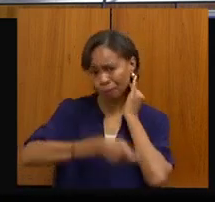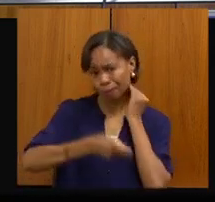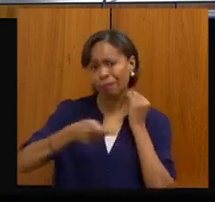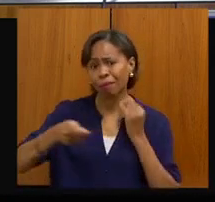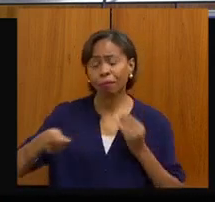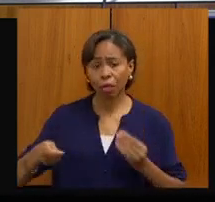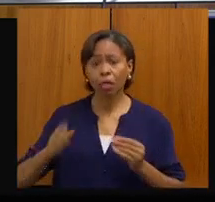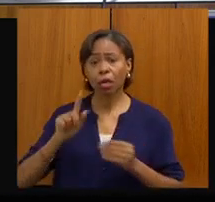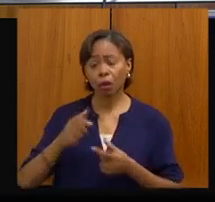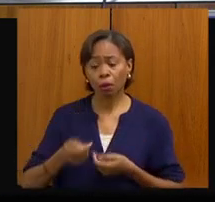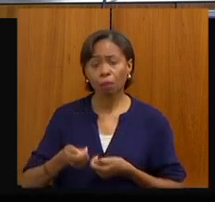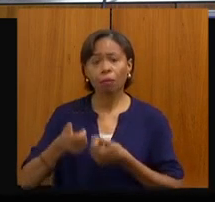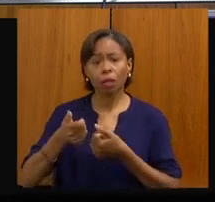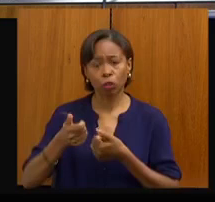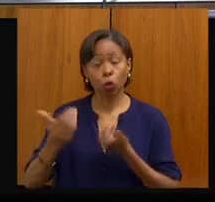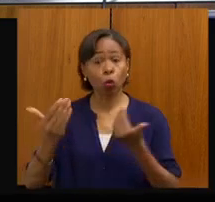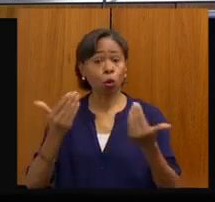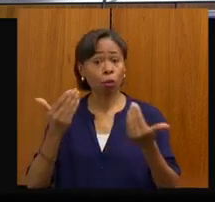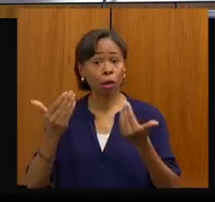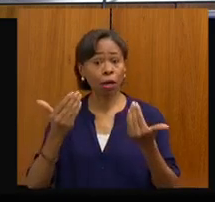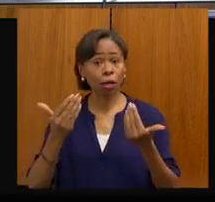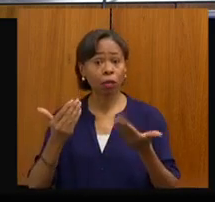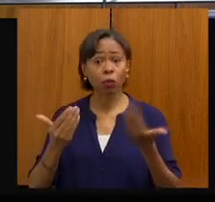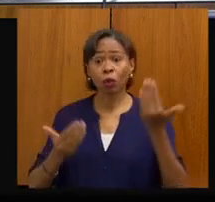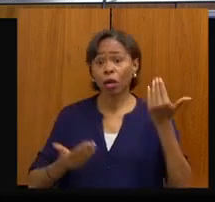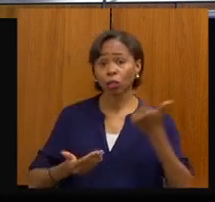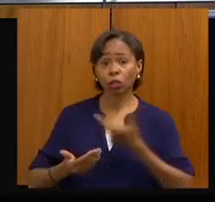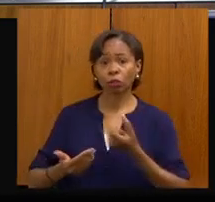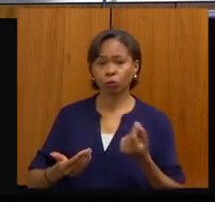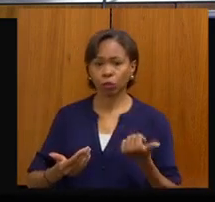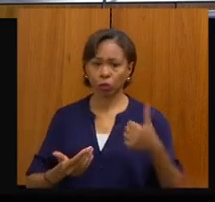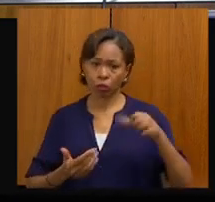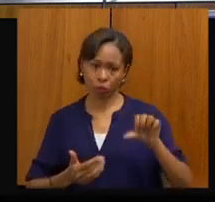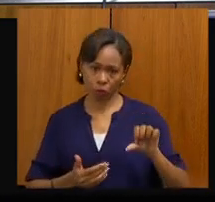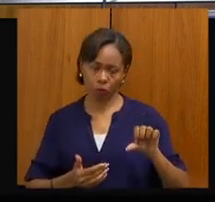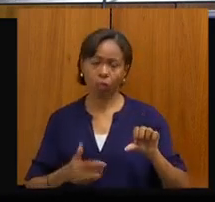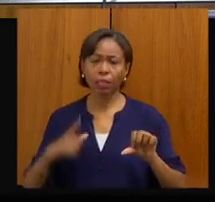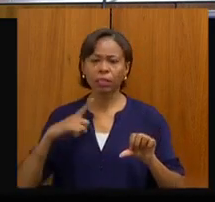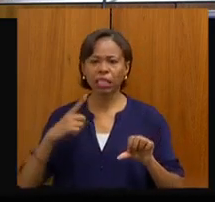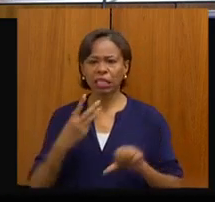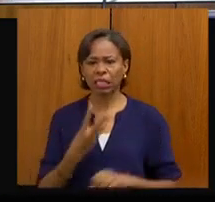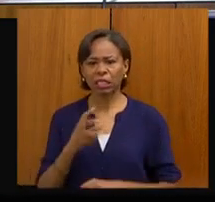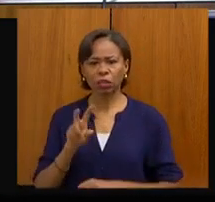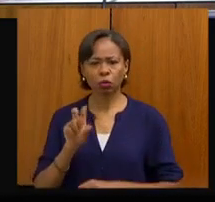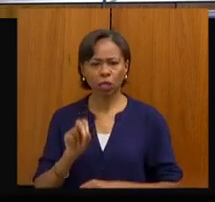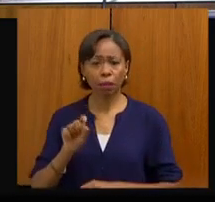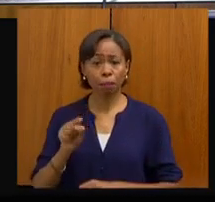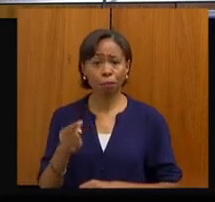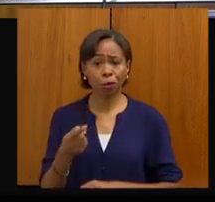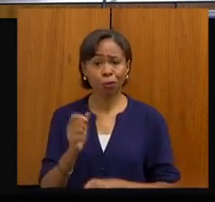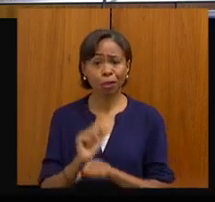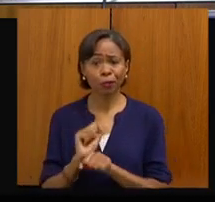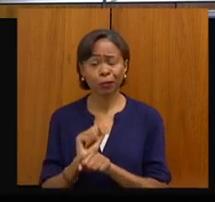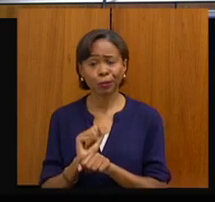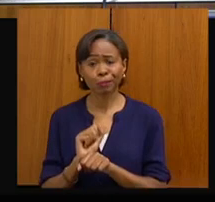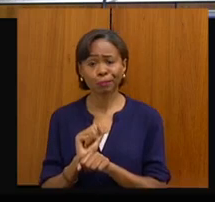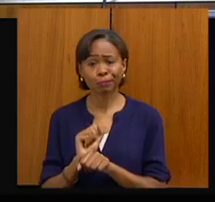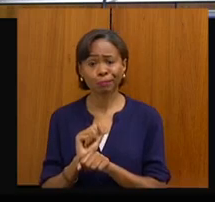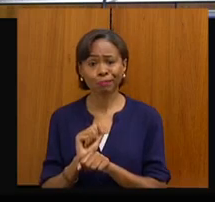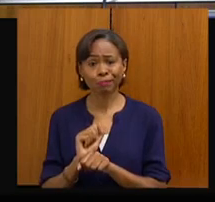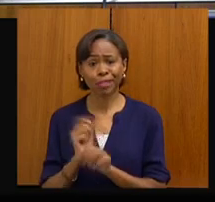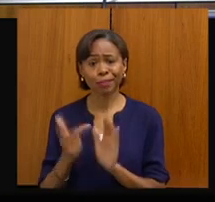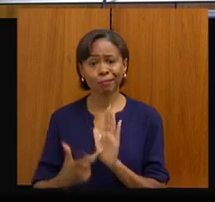comparado com o que é pactuado de 2019. Nós temos aí cerca de 350 mil pessoas aguardando uma cirurgia letiva.